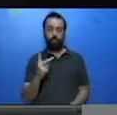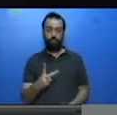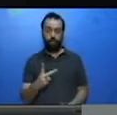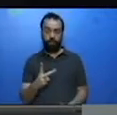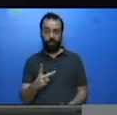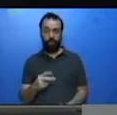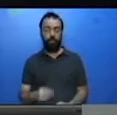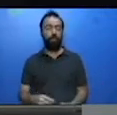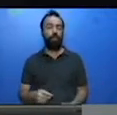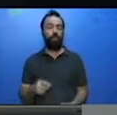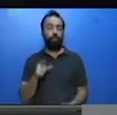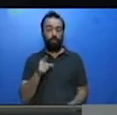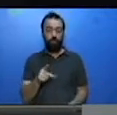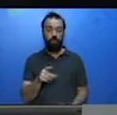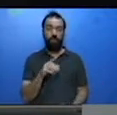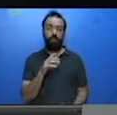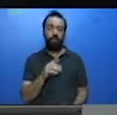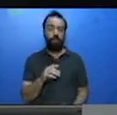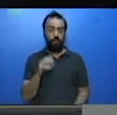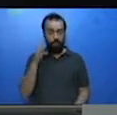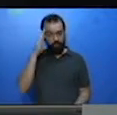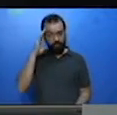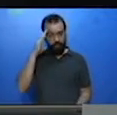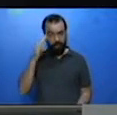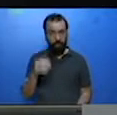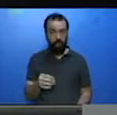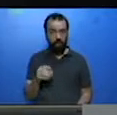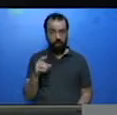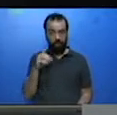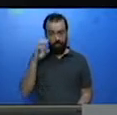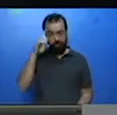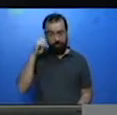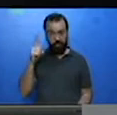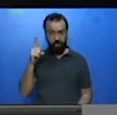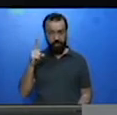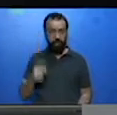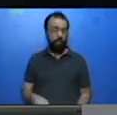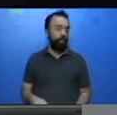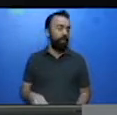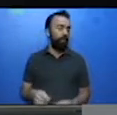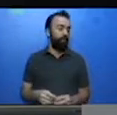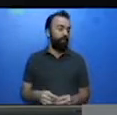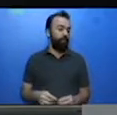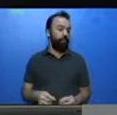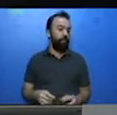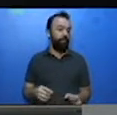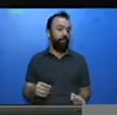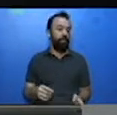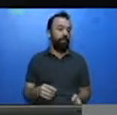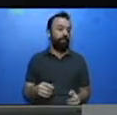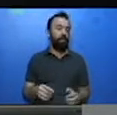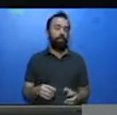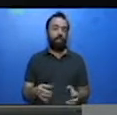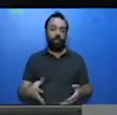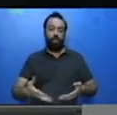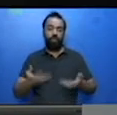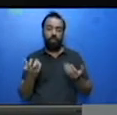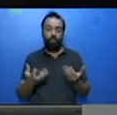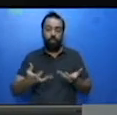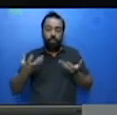de 4 horas de sol todos os dias, qual das imagens representa o local mais adequado para a instalação de um canteiro?